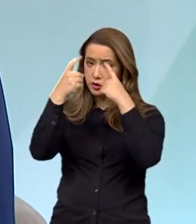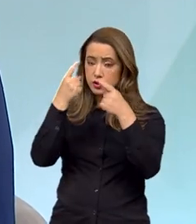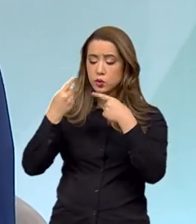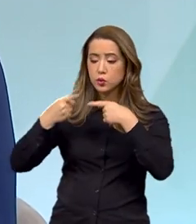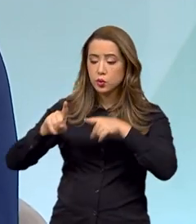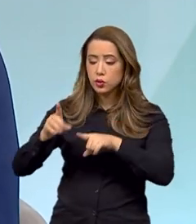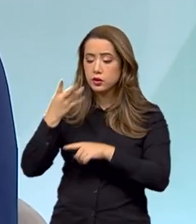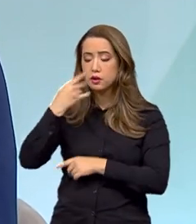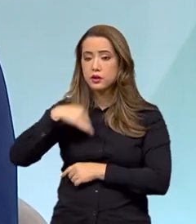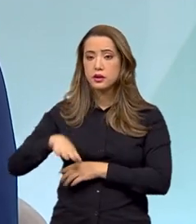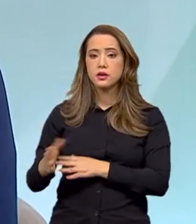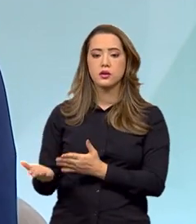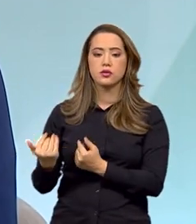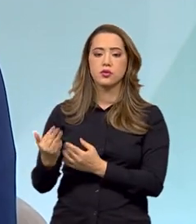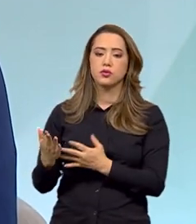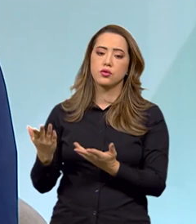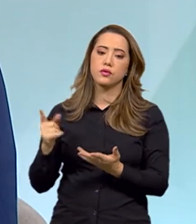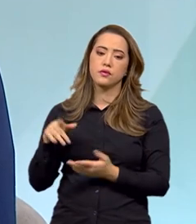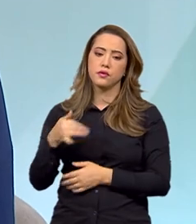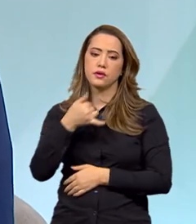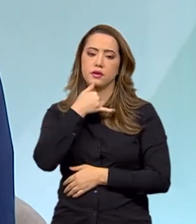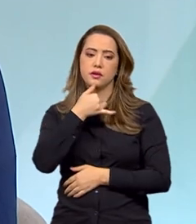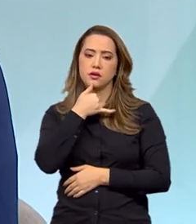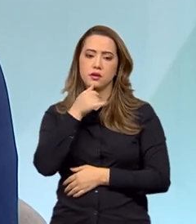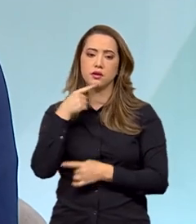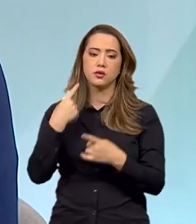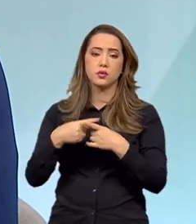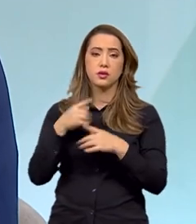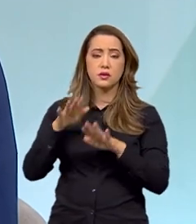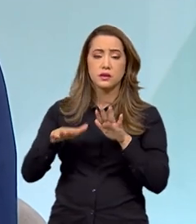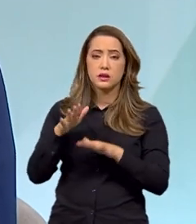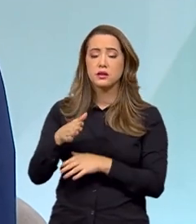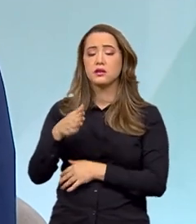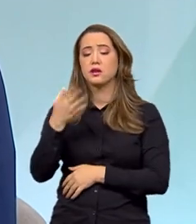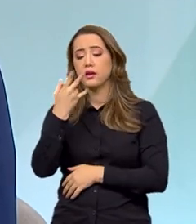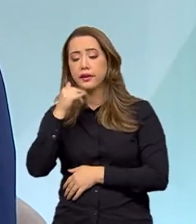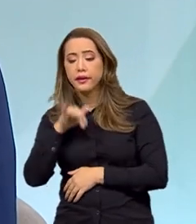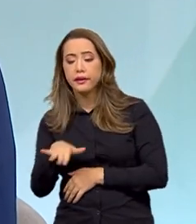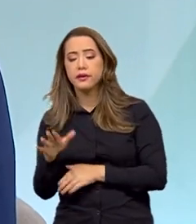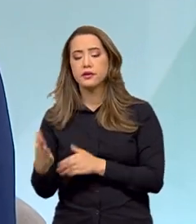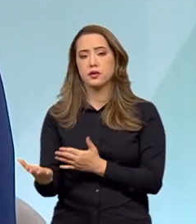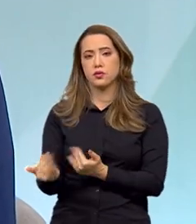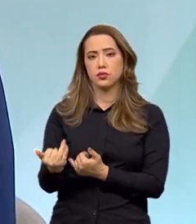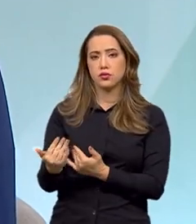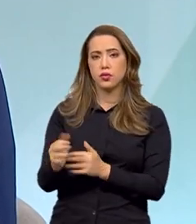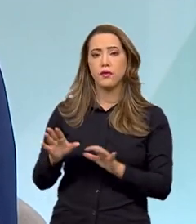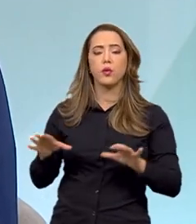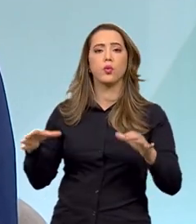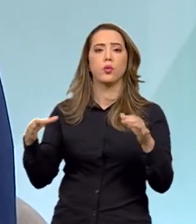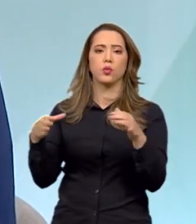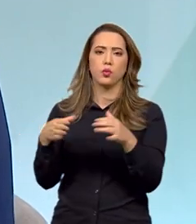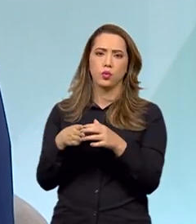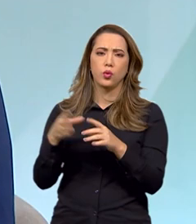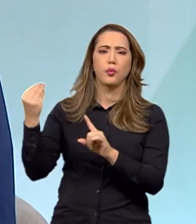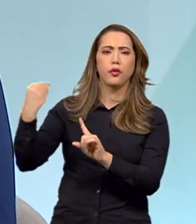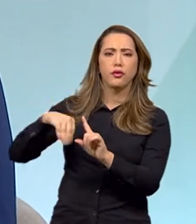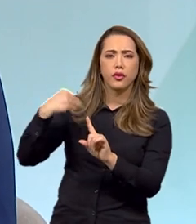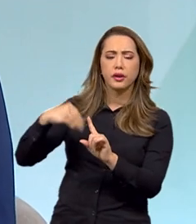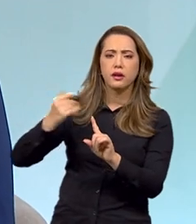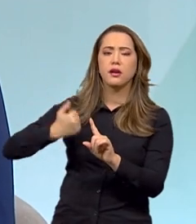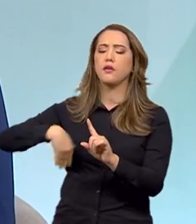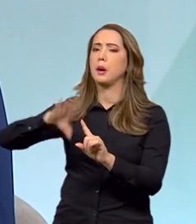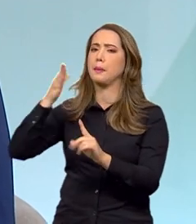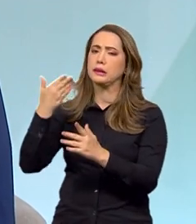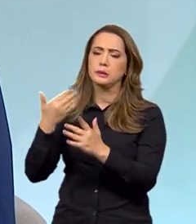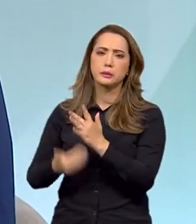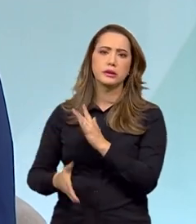e adolescentes. Infelizmente, crianças e adolescentes constituem um público vulnerável que mais sofre violações de